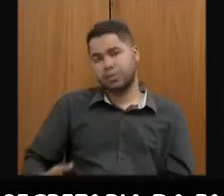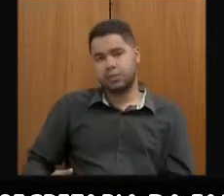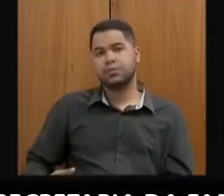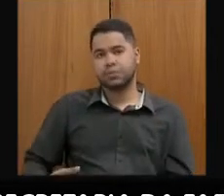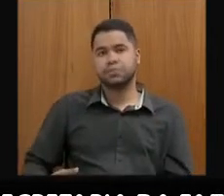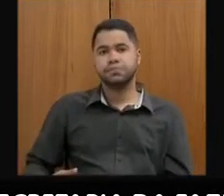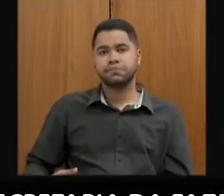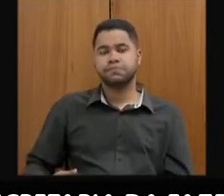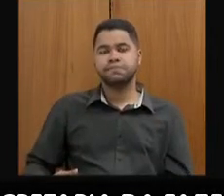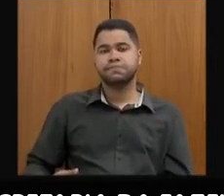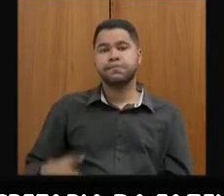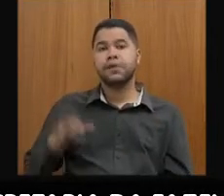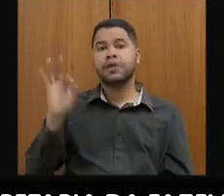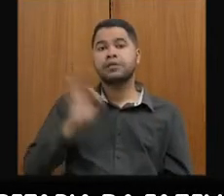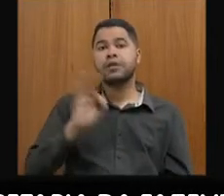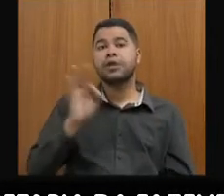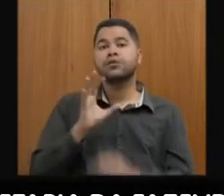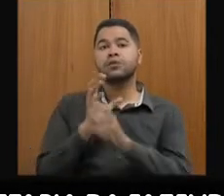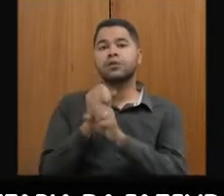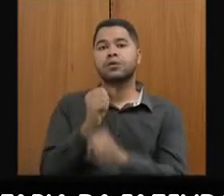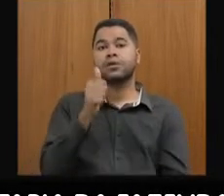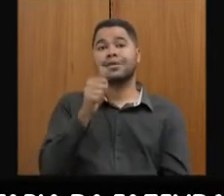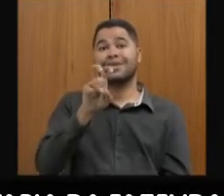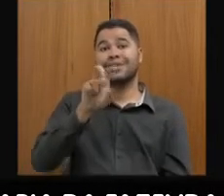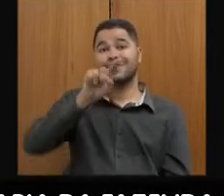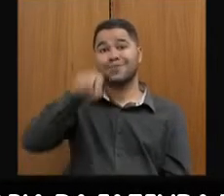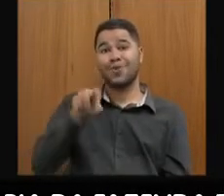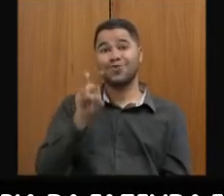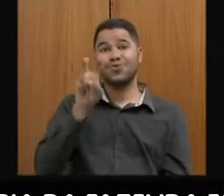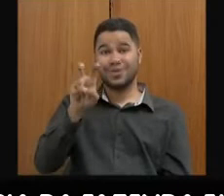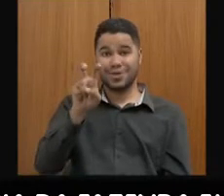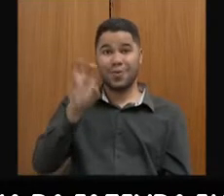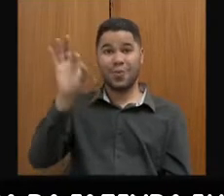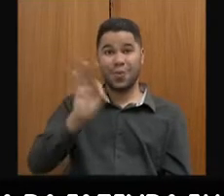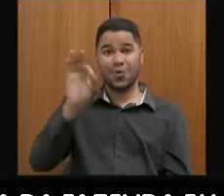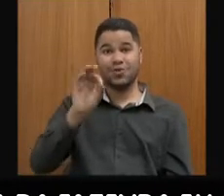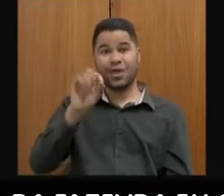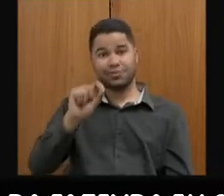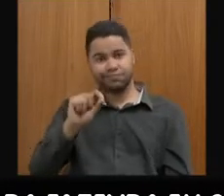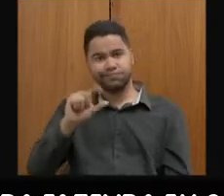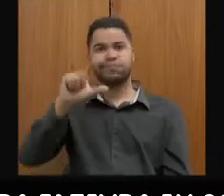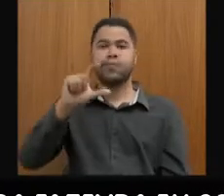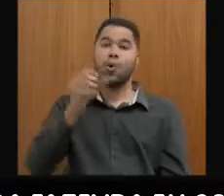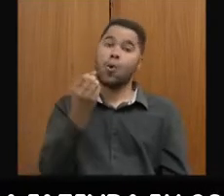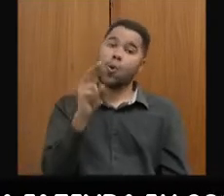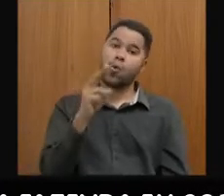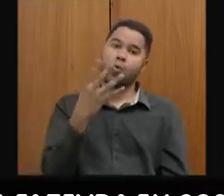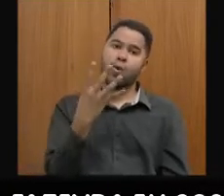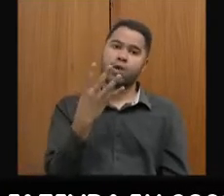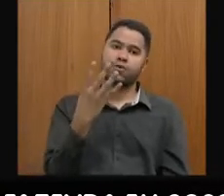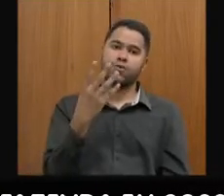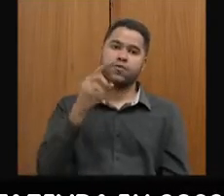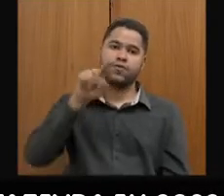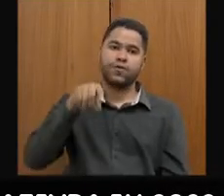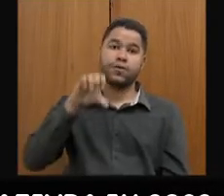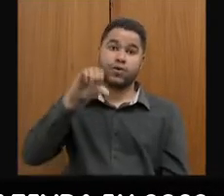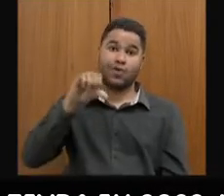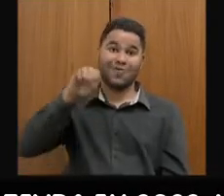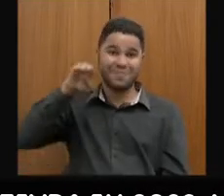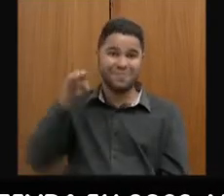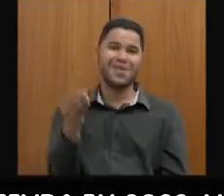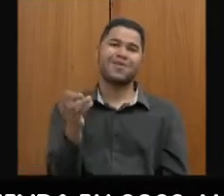arrecadação tributária e taxas, somando da 15,5% de aumento ou 4,9 bilhões de reais em valores